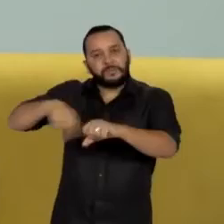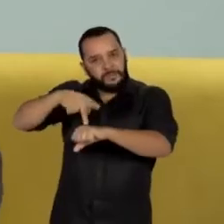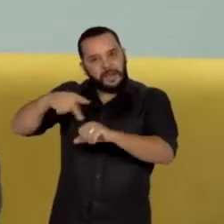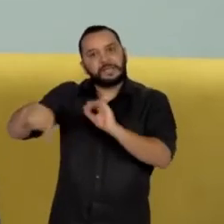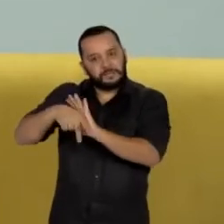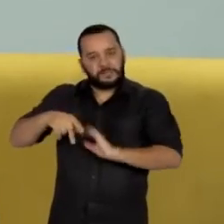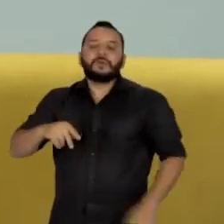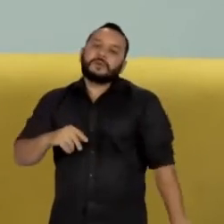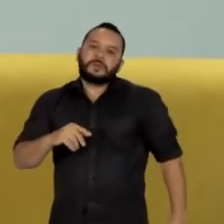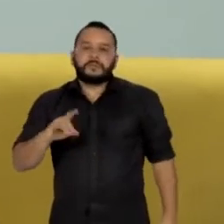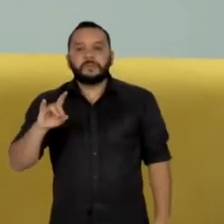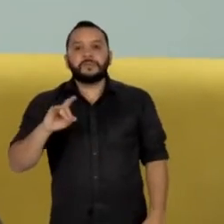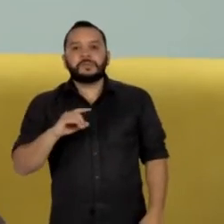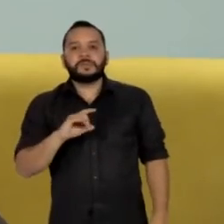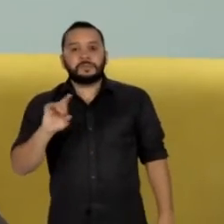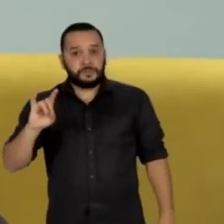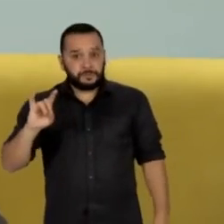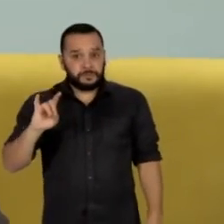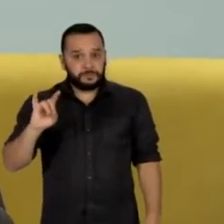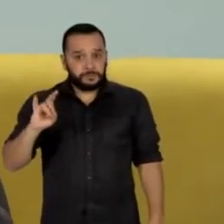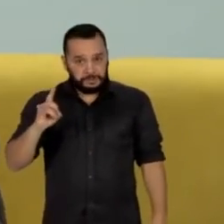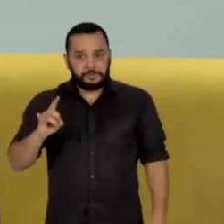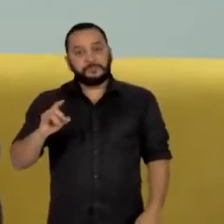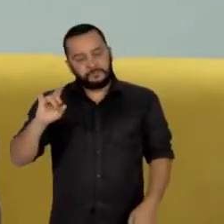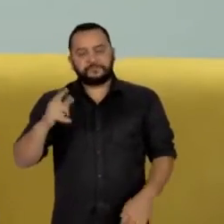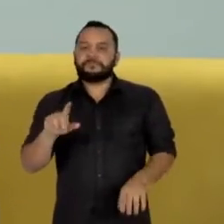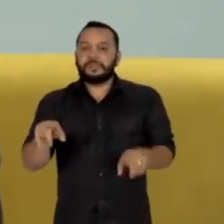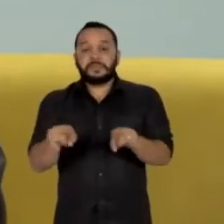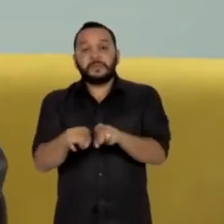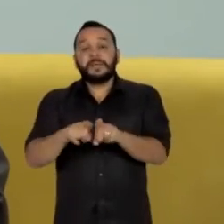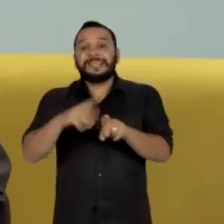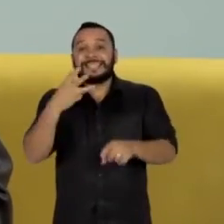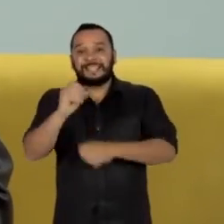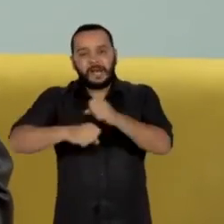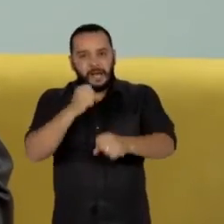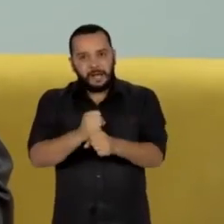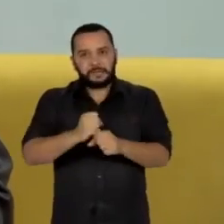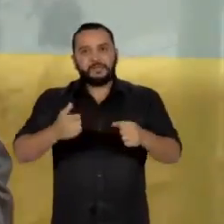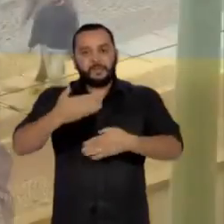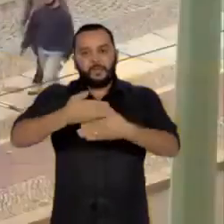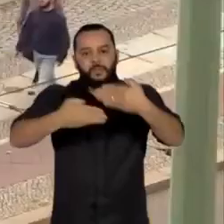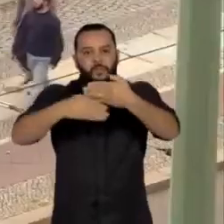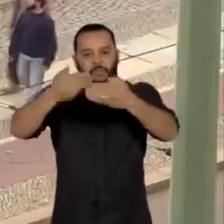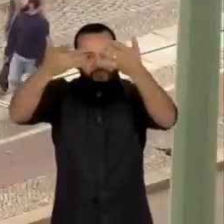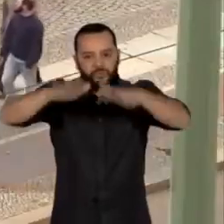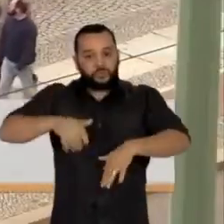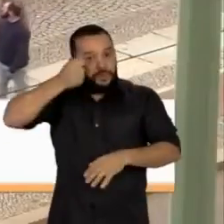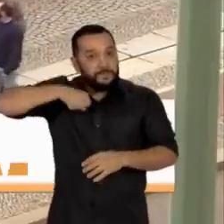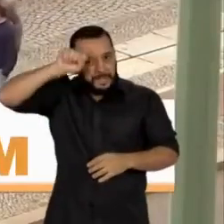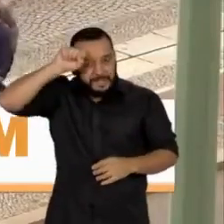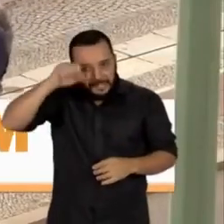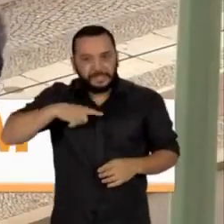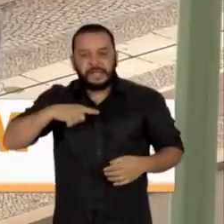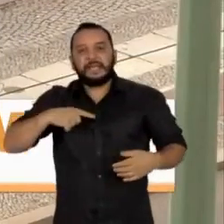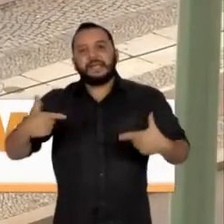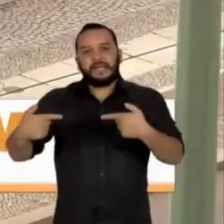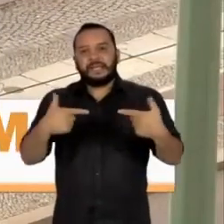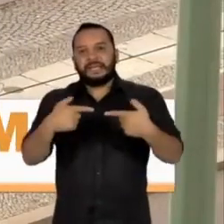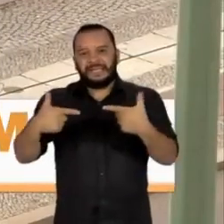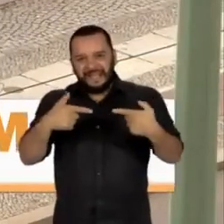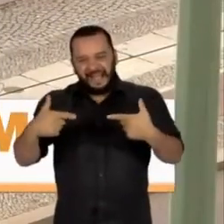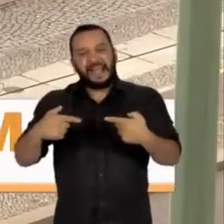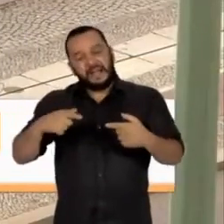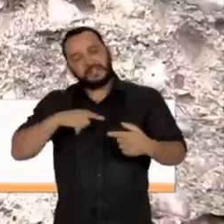A gente faz um rápido intervalo na volta dos 30 anos da queda do Muro de Berlim, o símbolo da Guerra Fria que durante anos